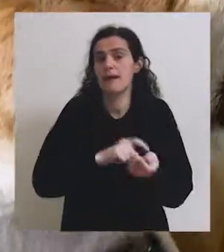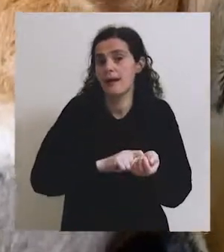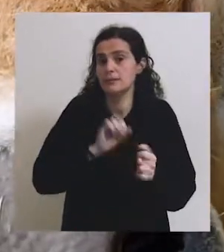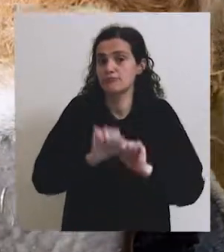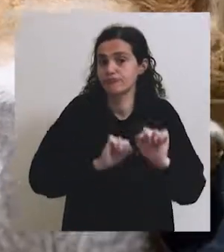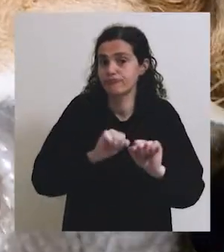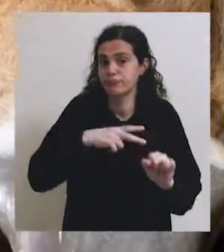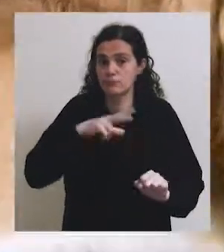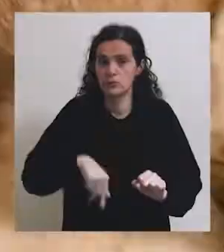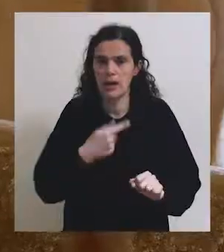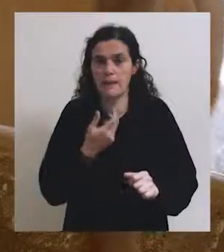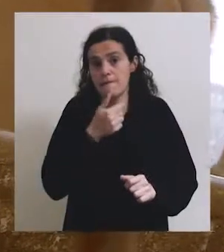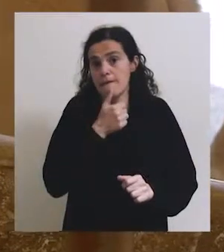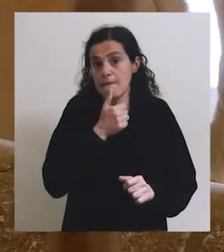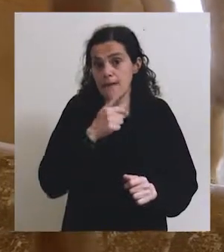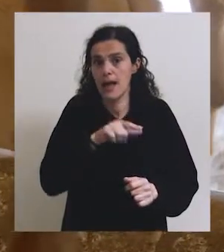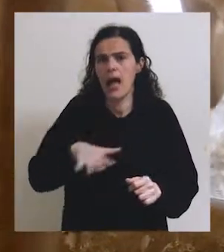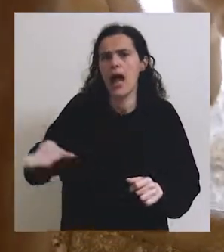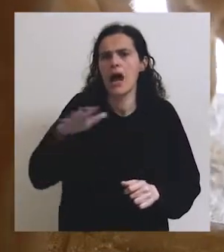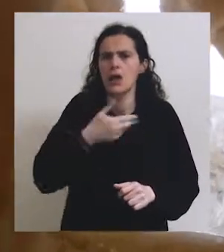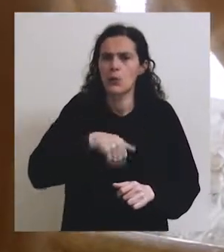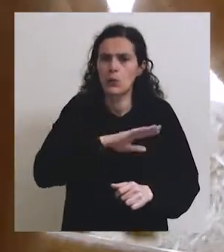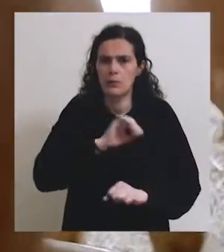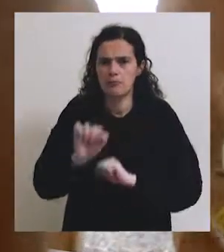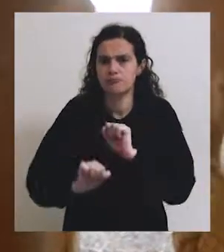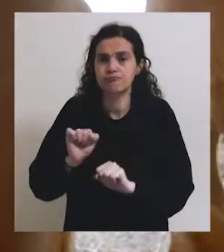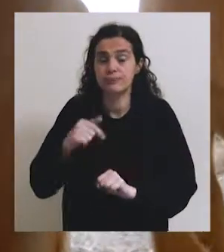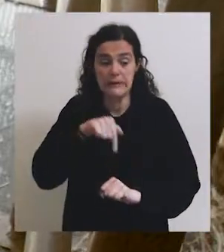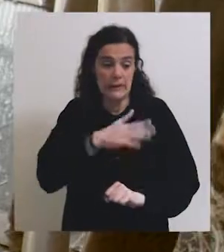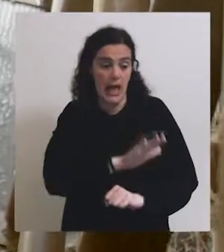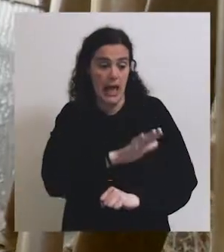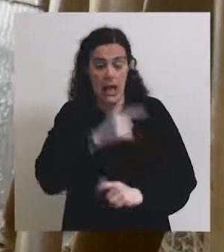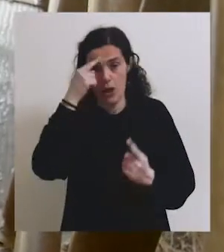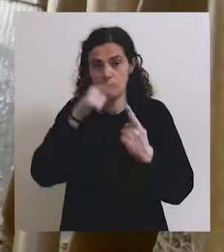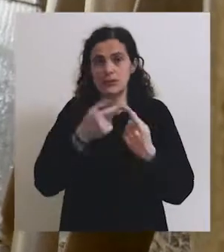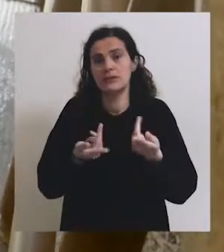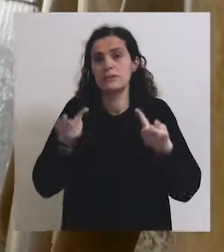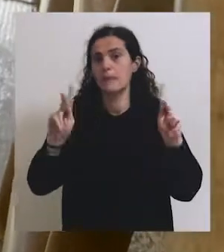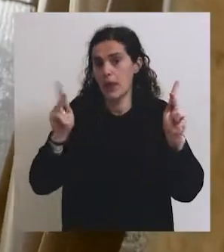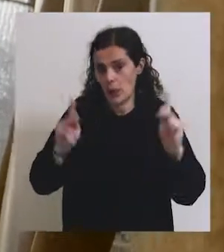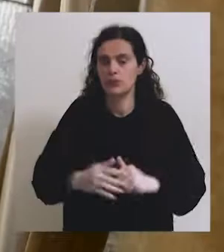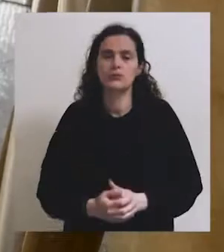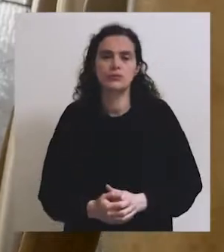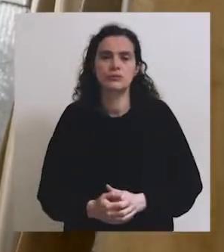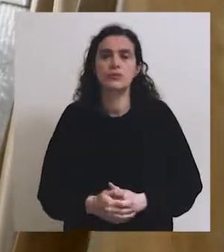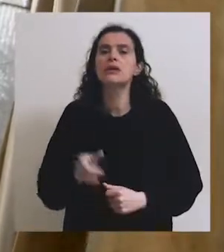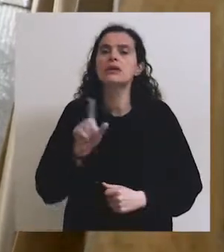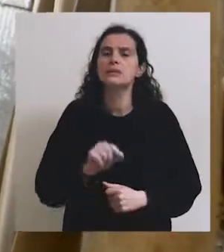típica, ao toque de portuguesa, ameaçada, típica da zona de Coimbra, que aqui reside para fins